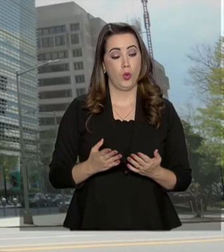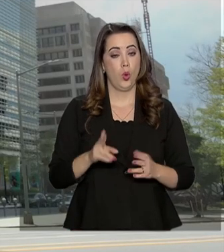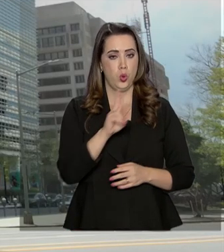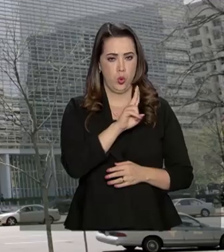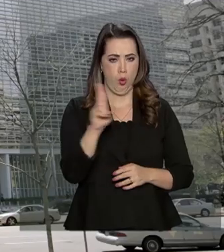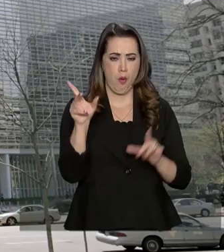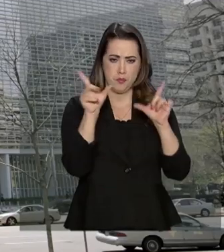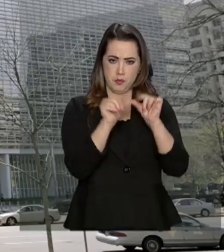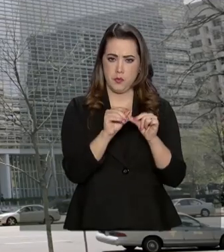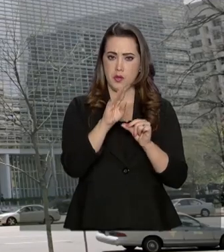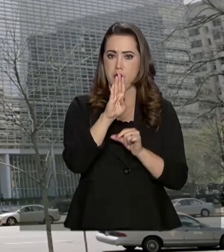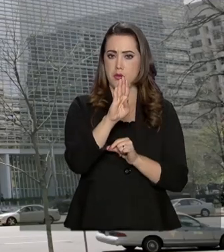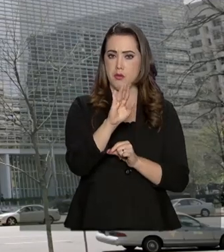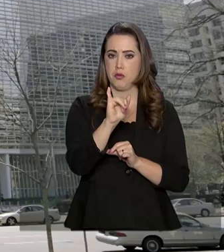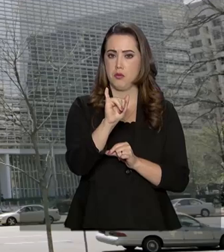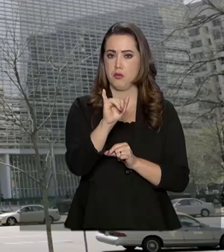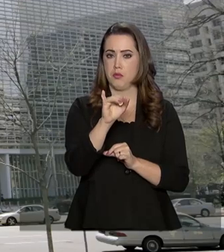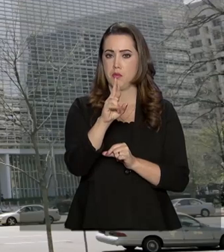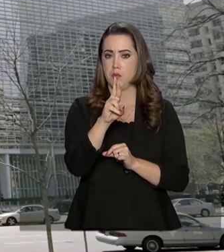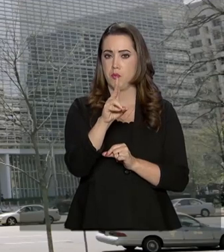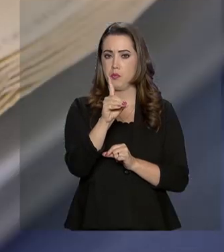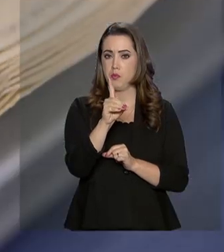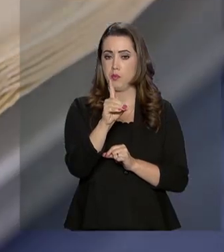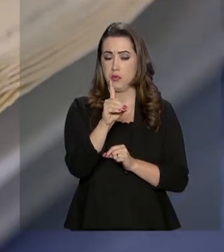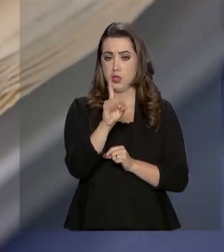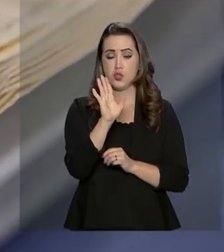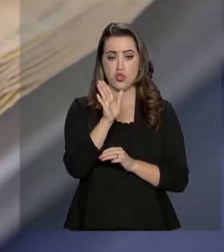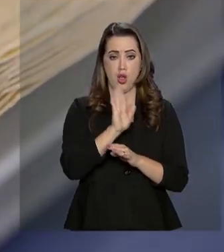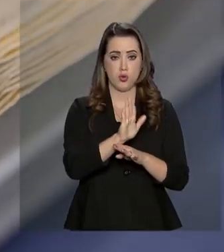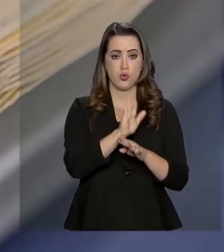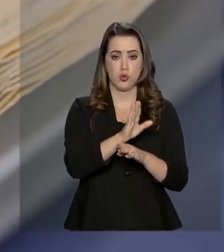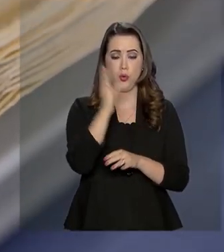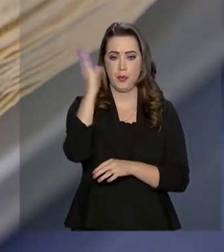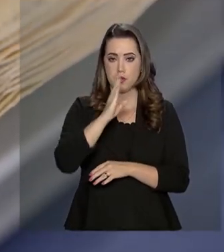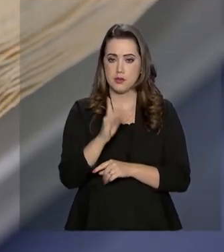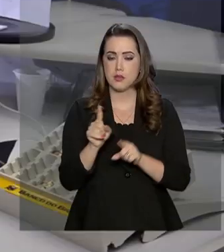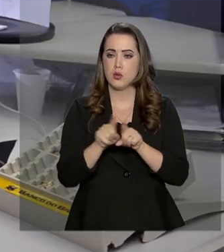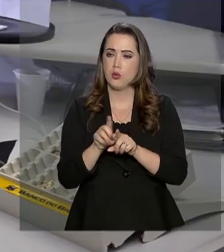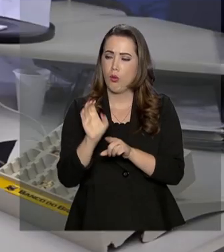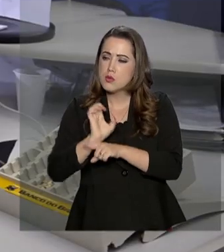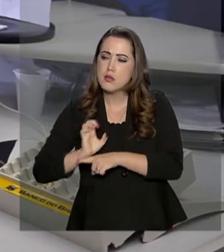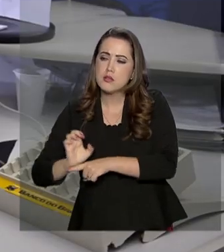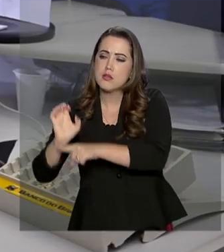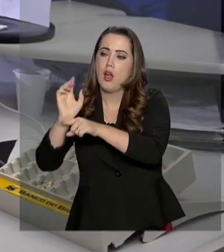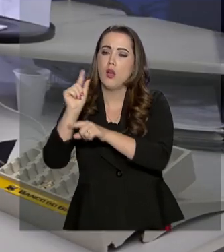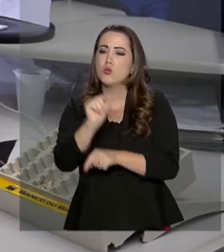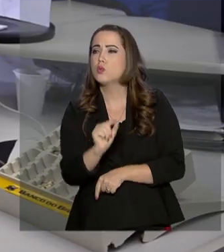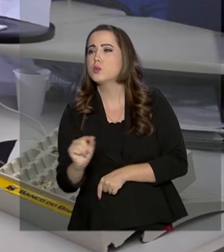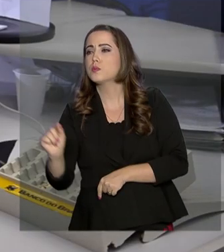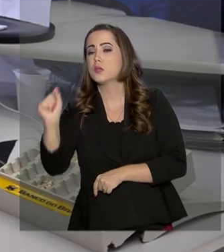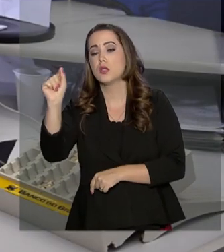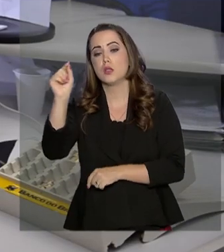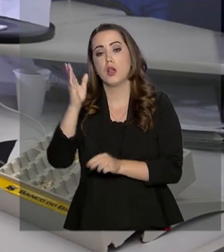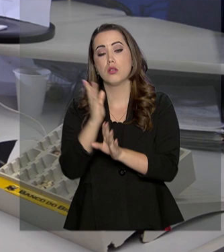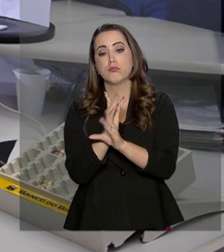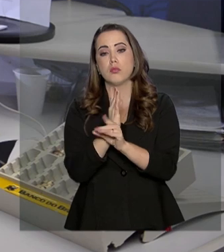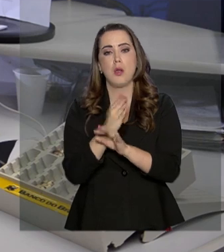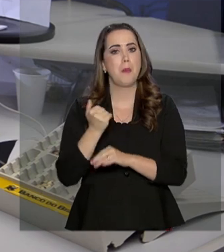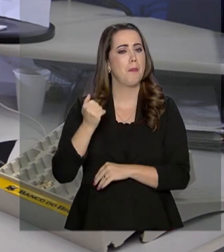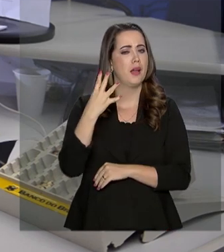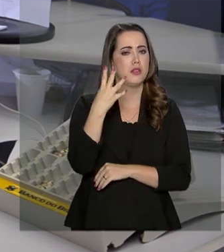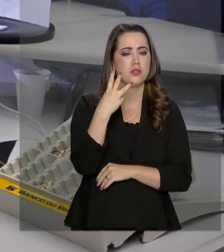como é chamado, já apoiou o governo brasileiro, os estados e municípios em mais de 430